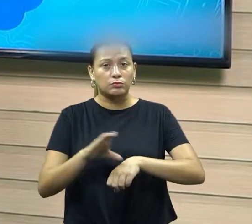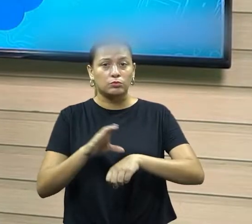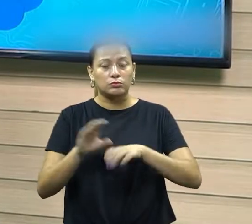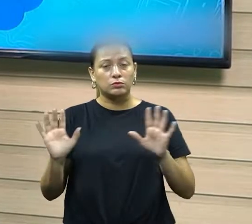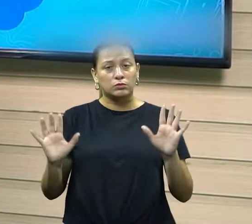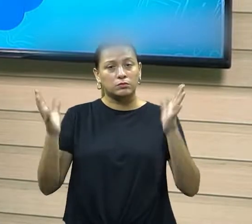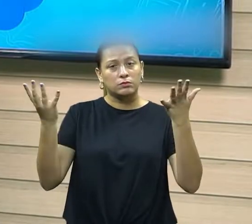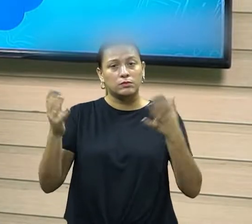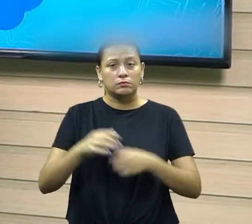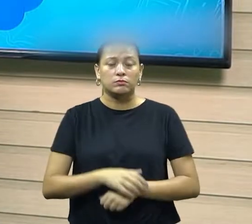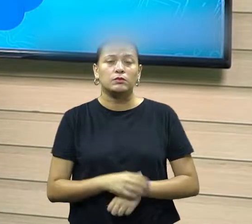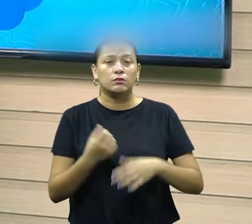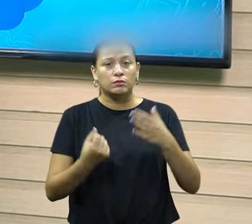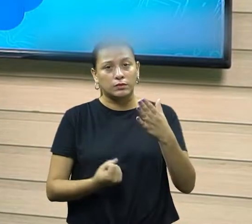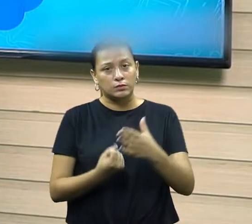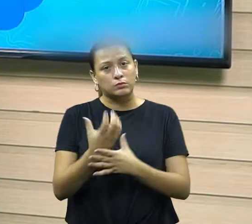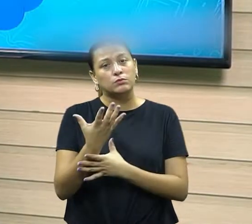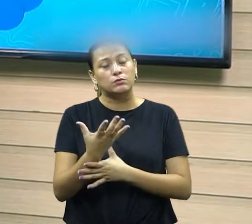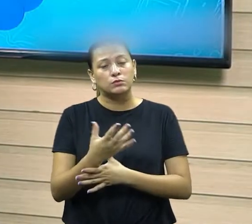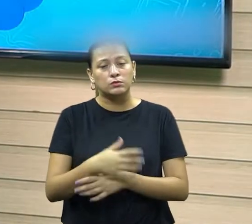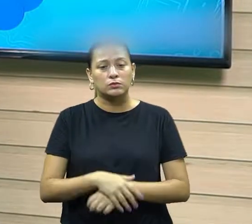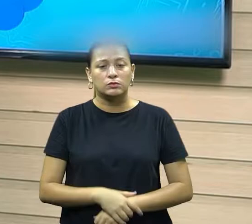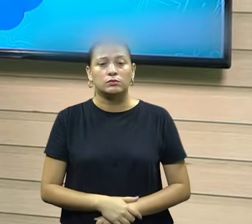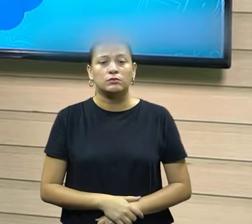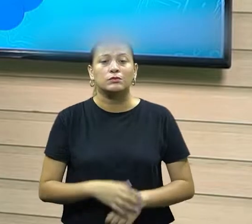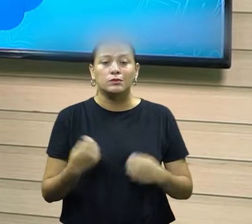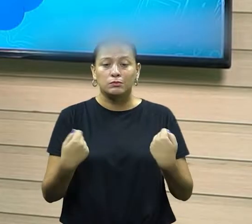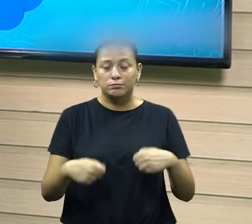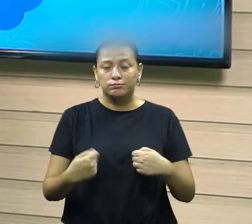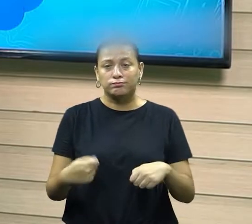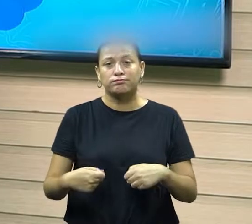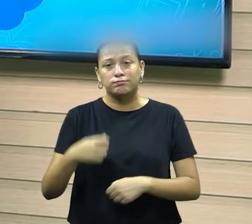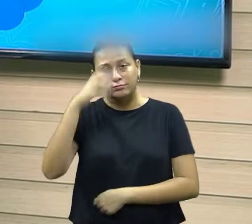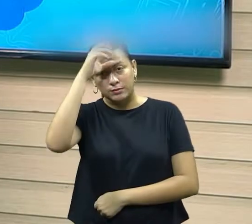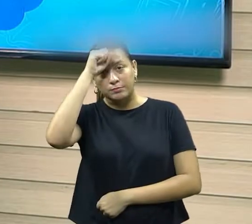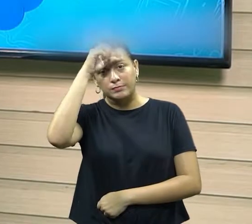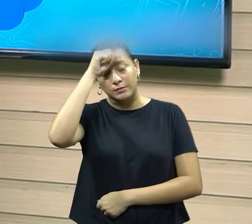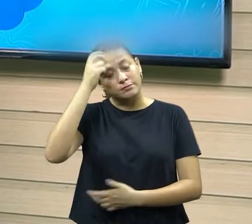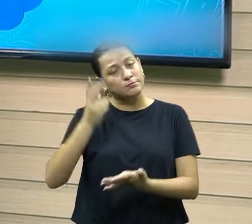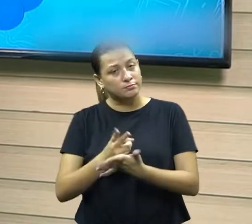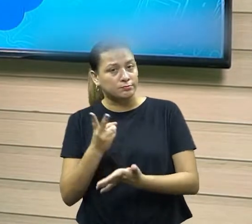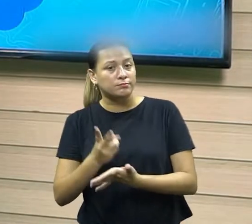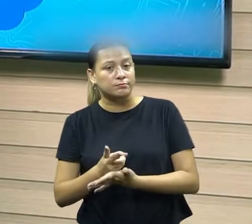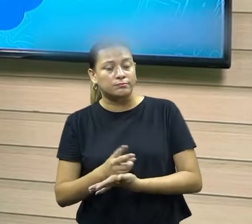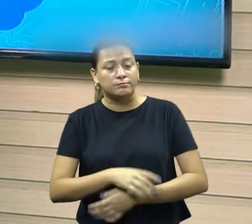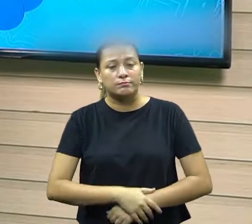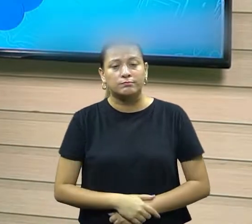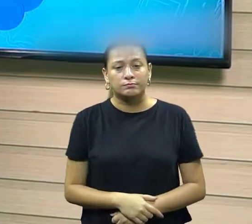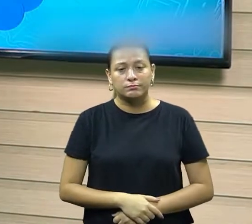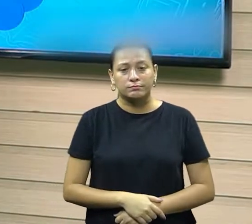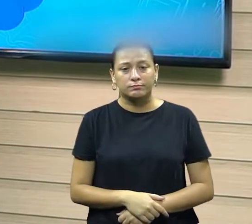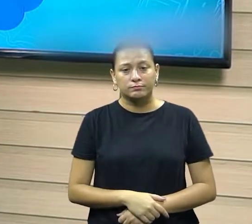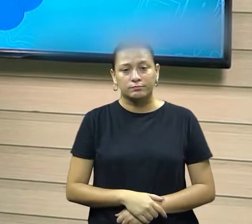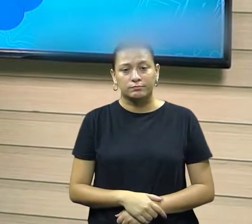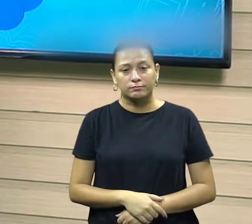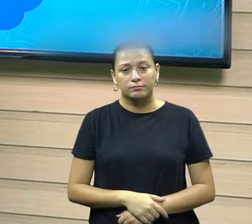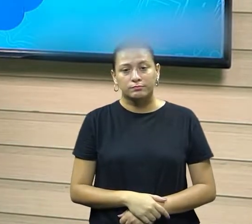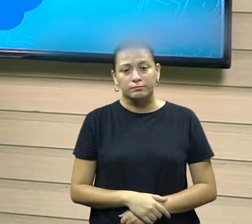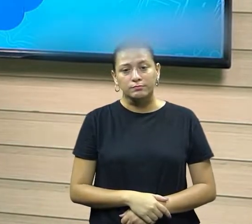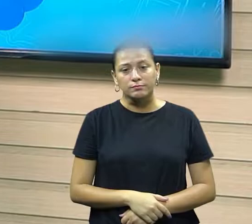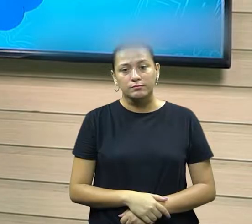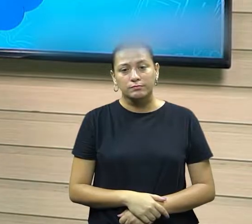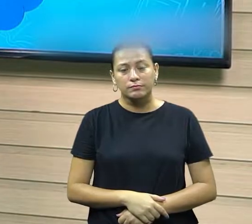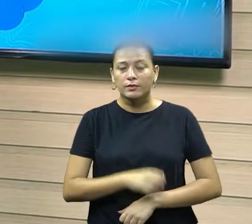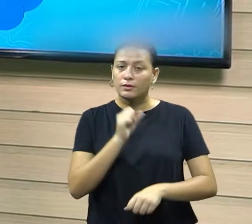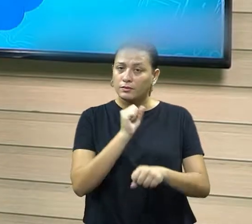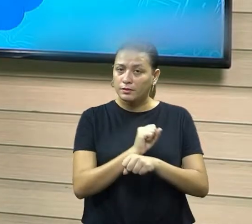evento, então esse processo vai surgir, esse processo vai se fazer presente, então é processo que a precisa aprender mais a respeito disso, né. Então,